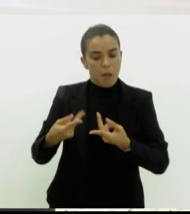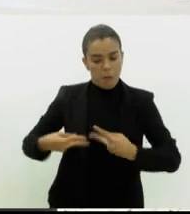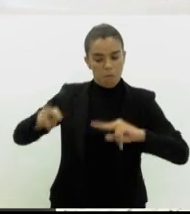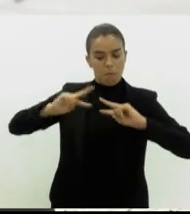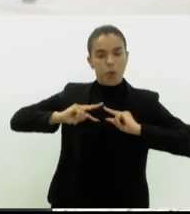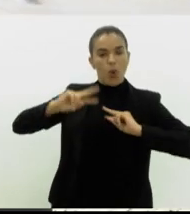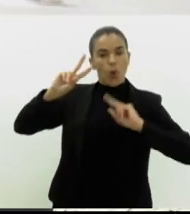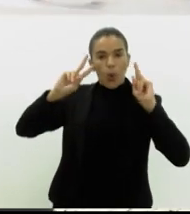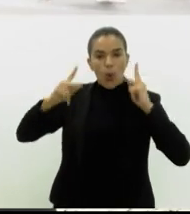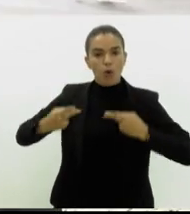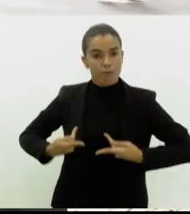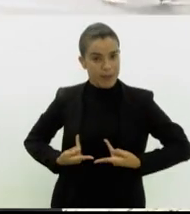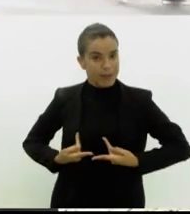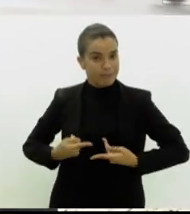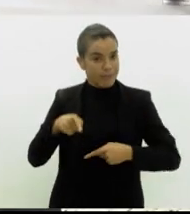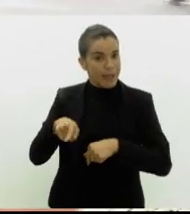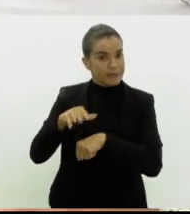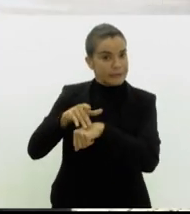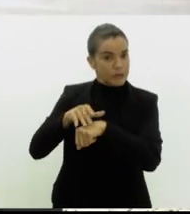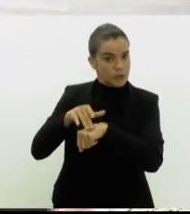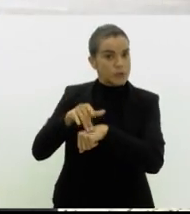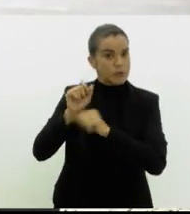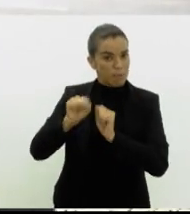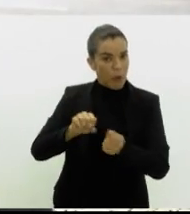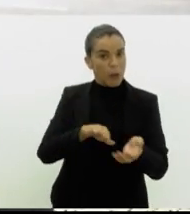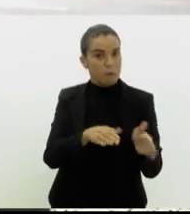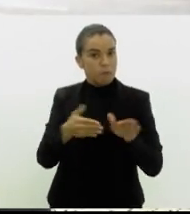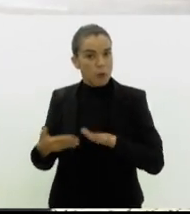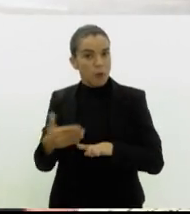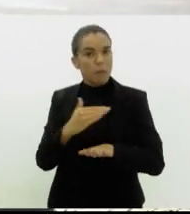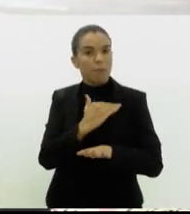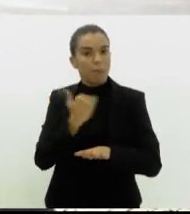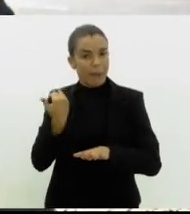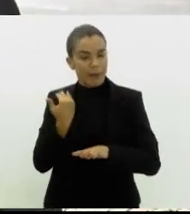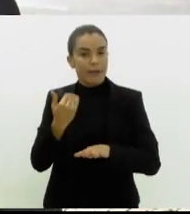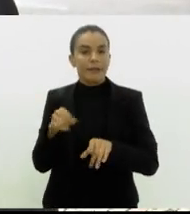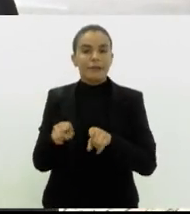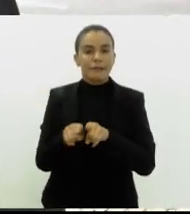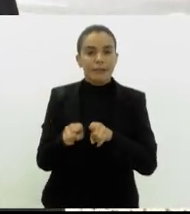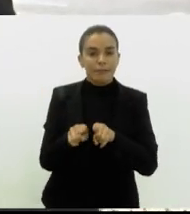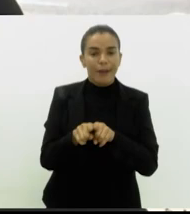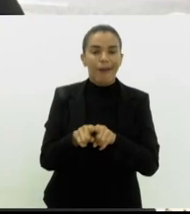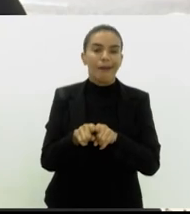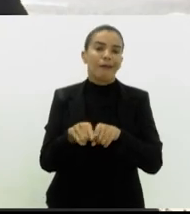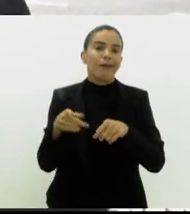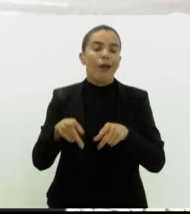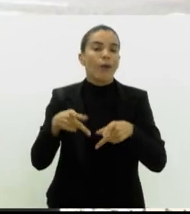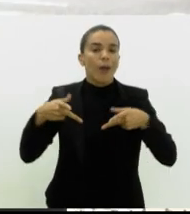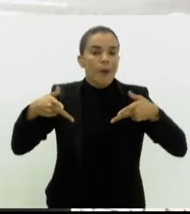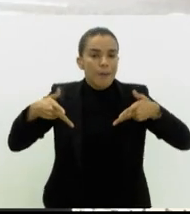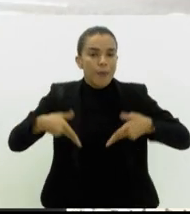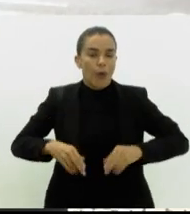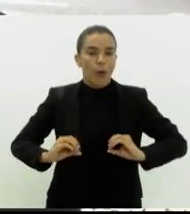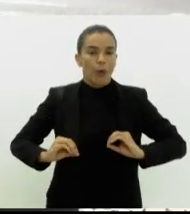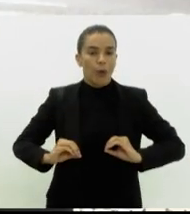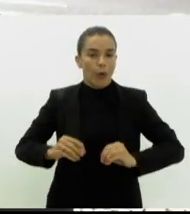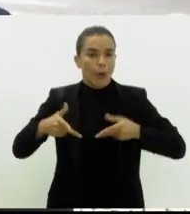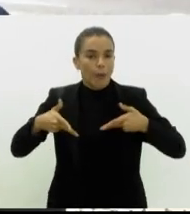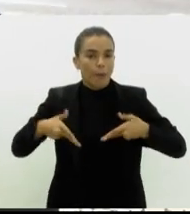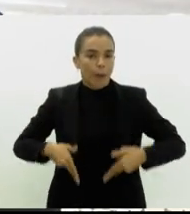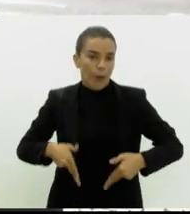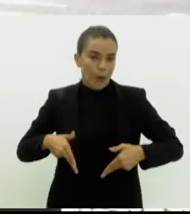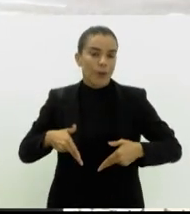essa raiva e a raiva mata, né? A gente tem como elaborar essas políticas e também a questão da castração, né? Que a gente, para a gente